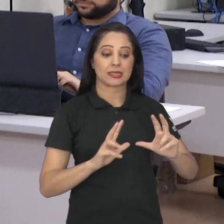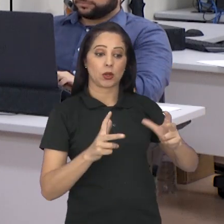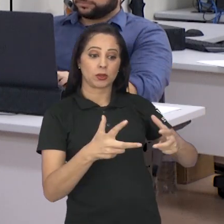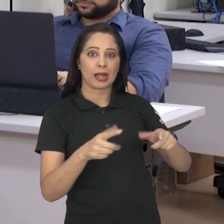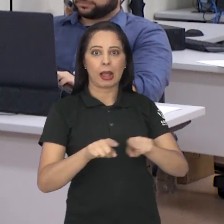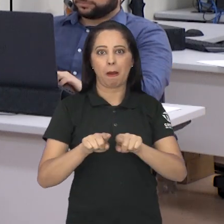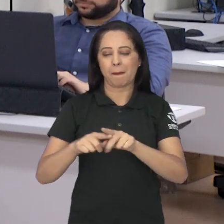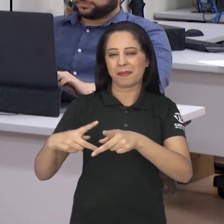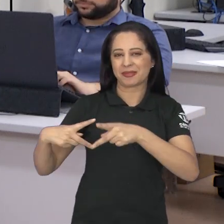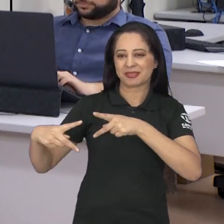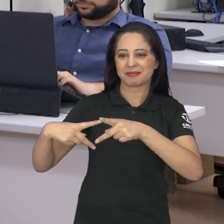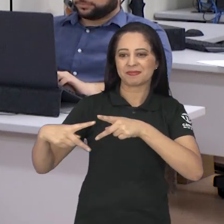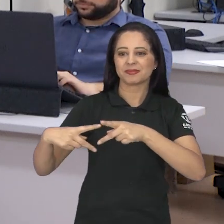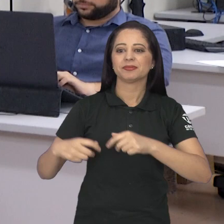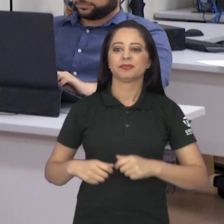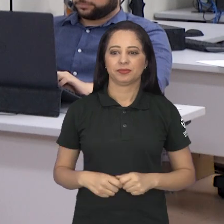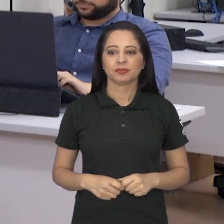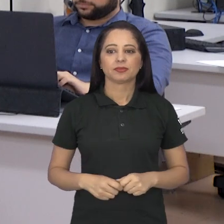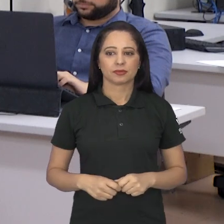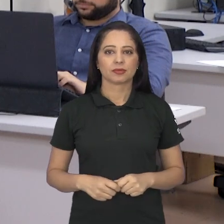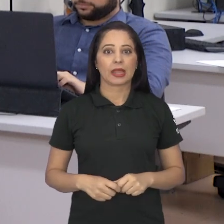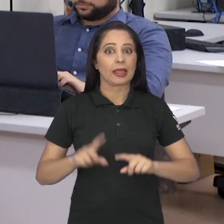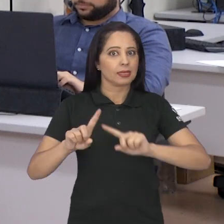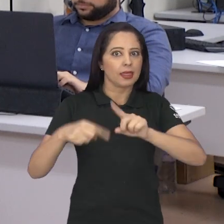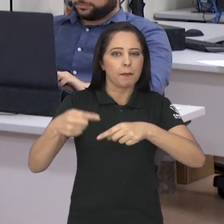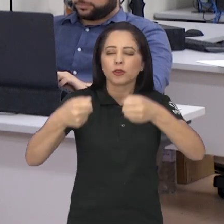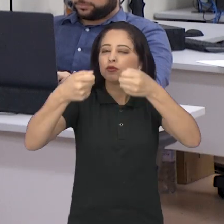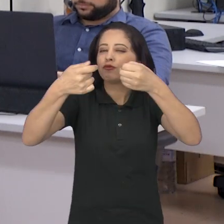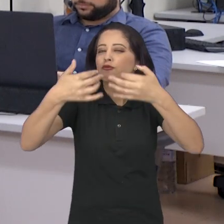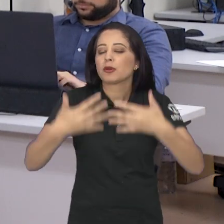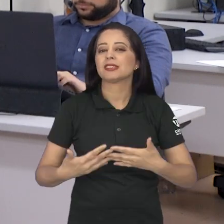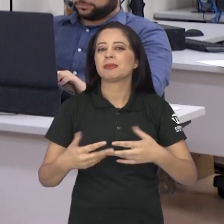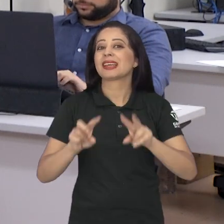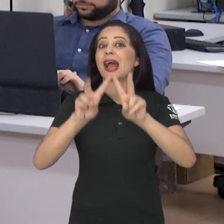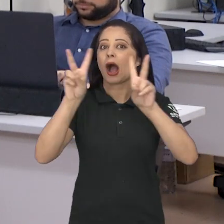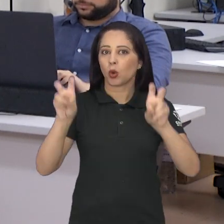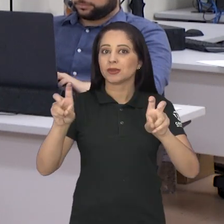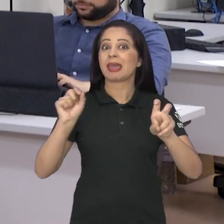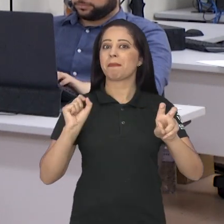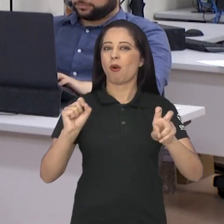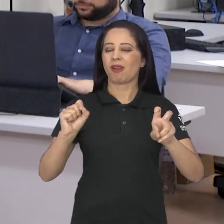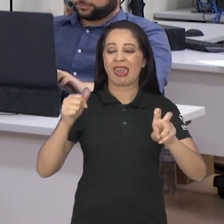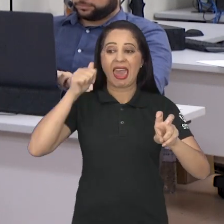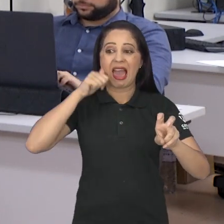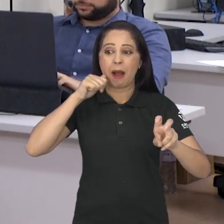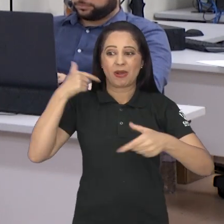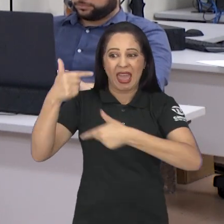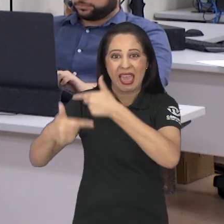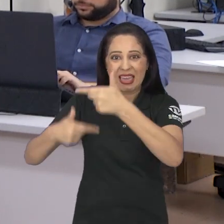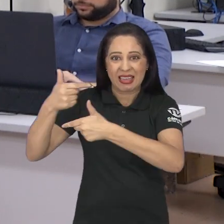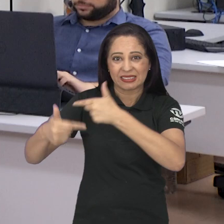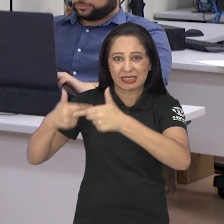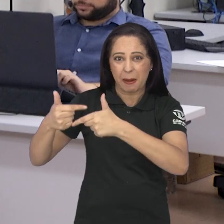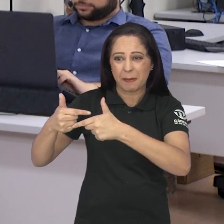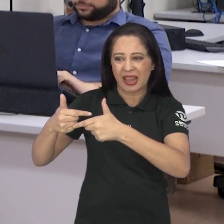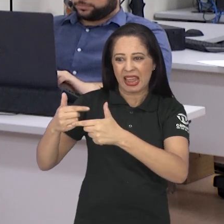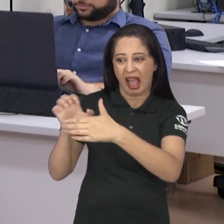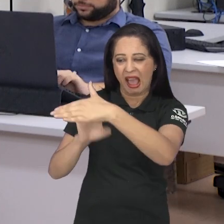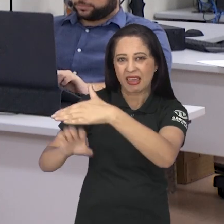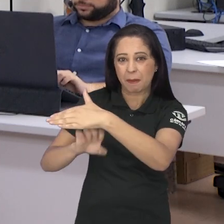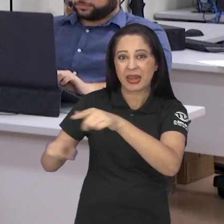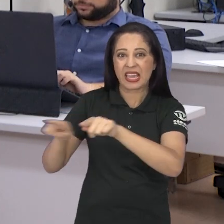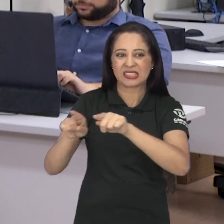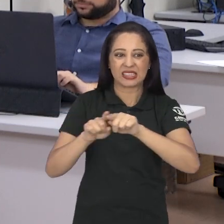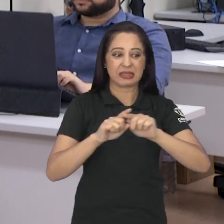e também da nossa cidade. Inclusive daqui a pouco a gente fala sobre a dupla jornada da mulher. Muitas estão